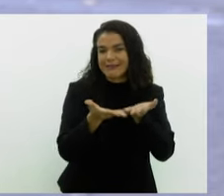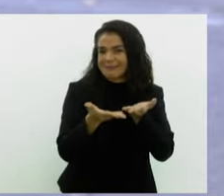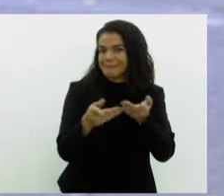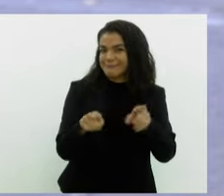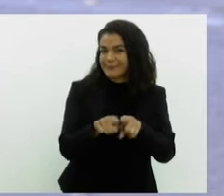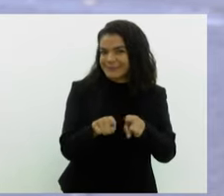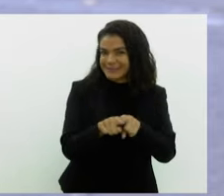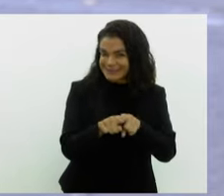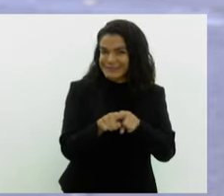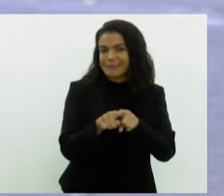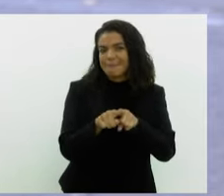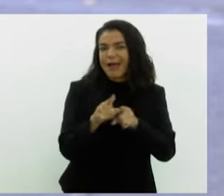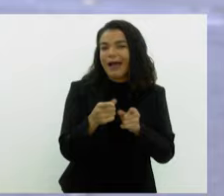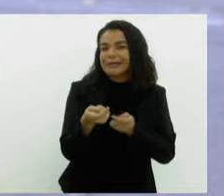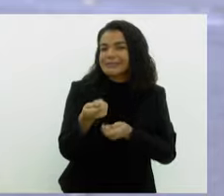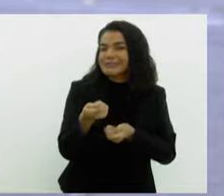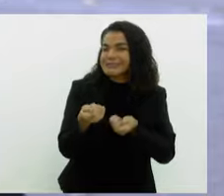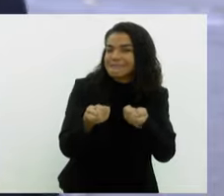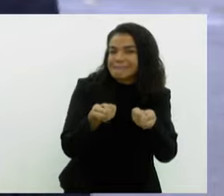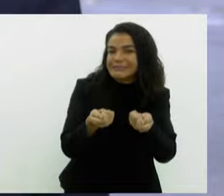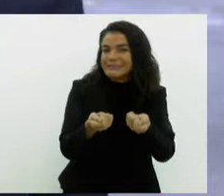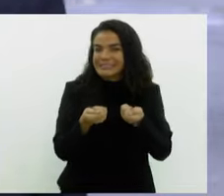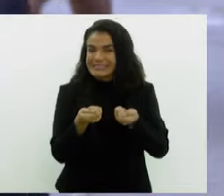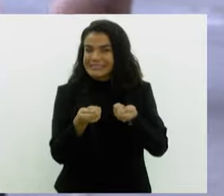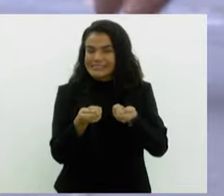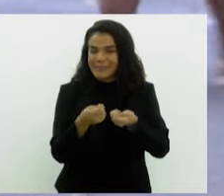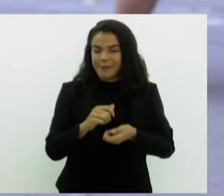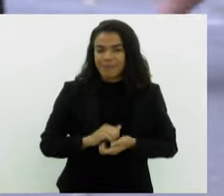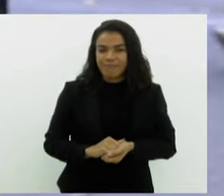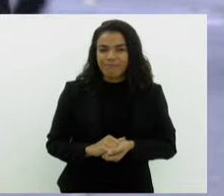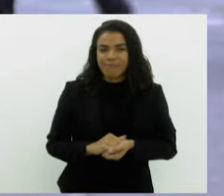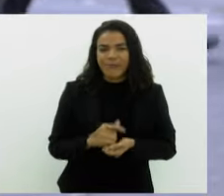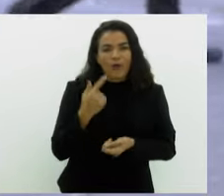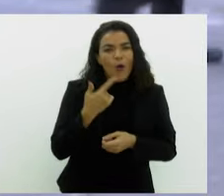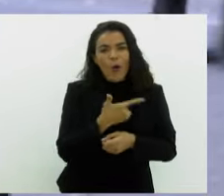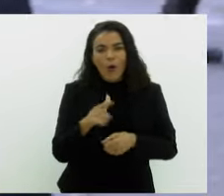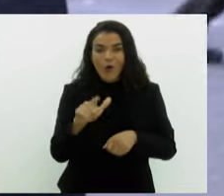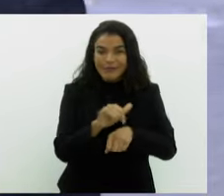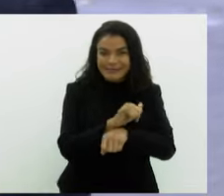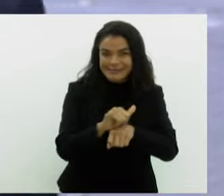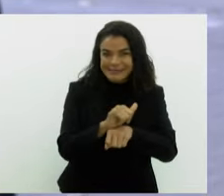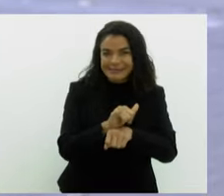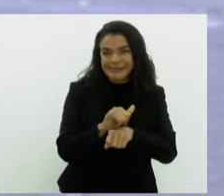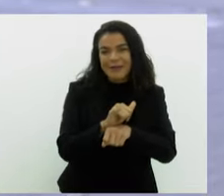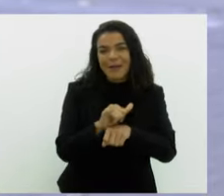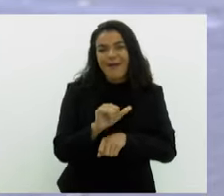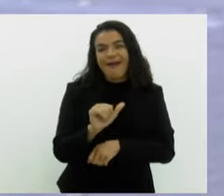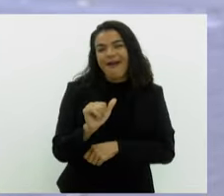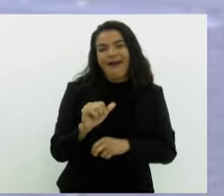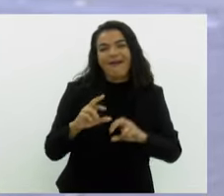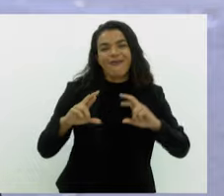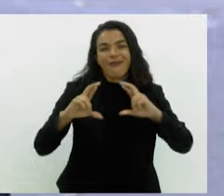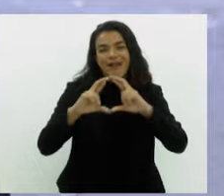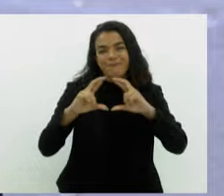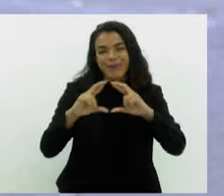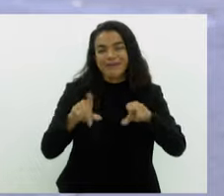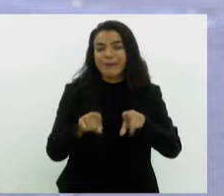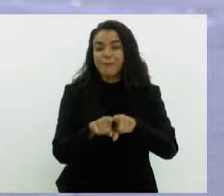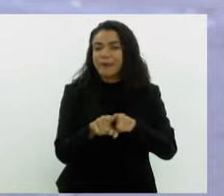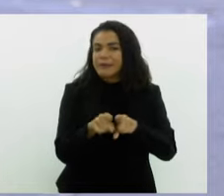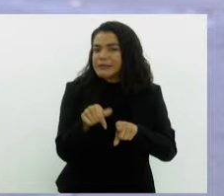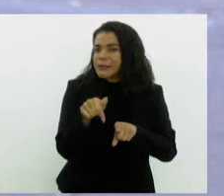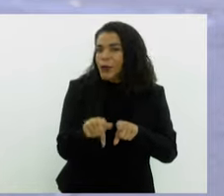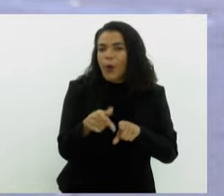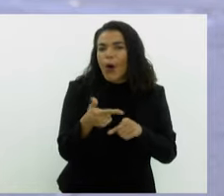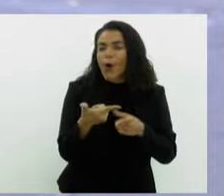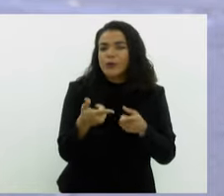mais econômica, vamos dizer assim. Falando dessas outras alternativas também, como o Airbnb, por exemplo, qual é tipo de público que